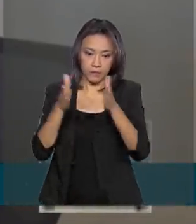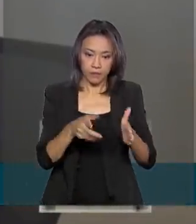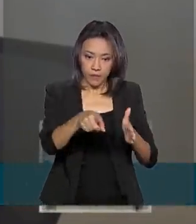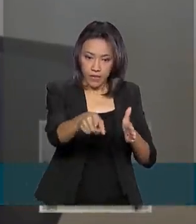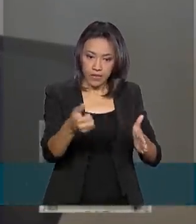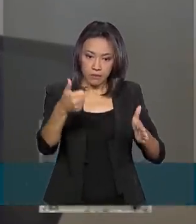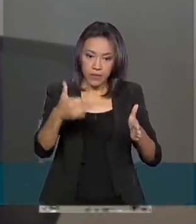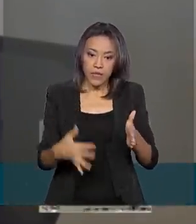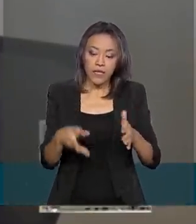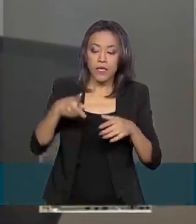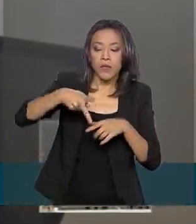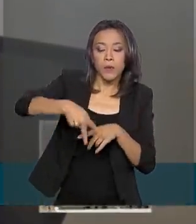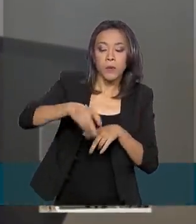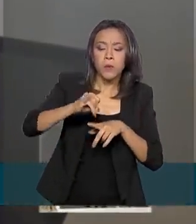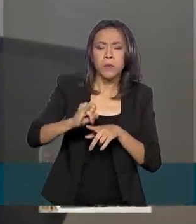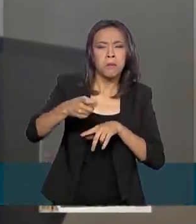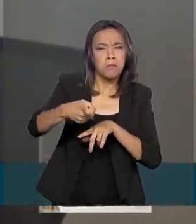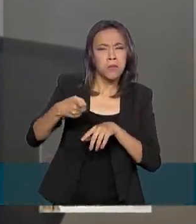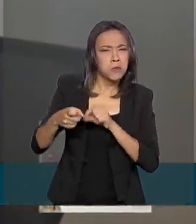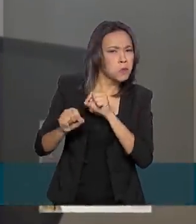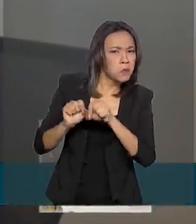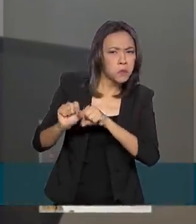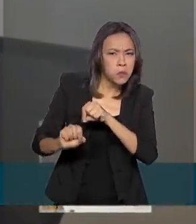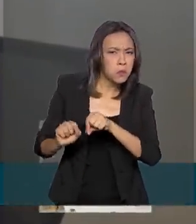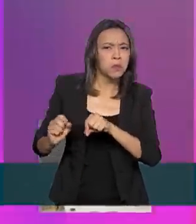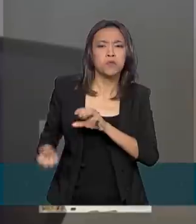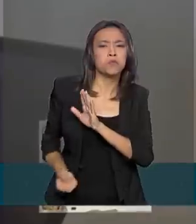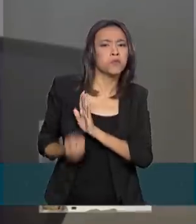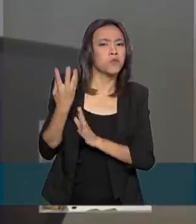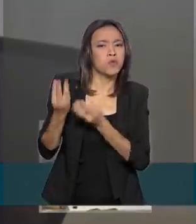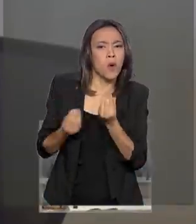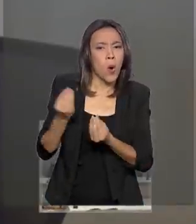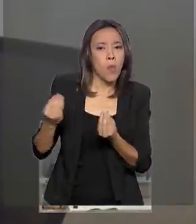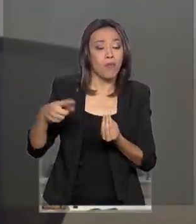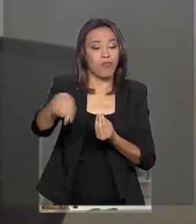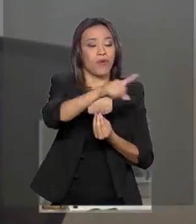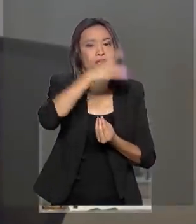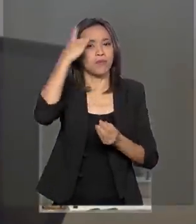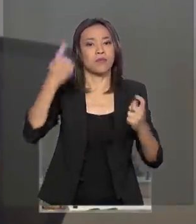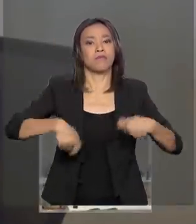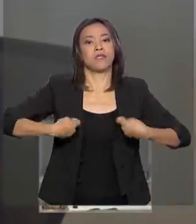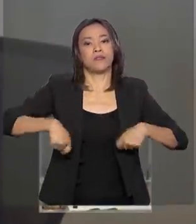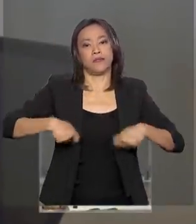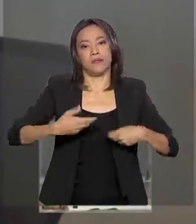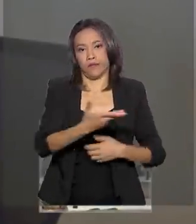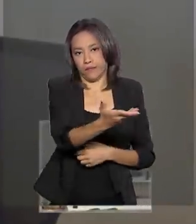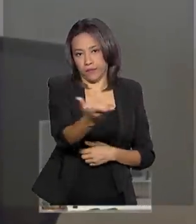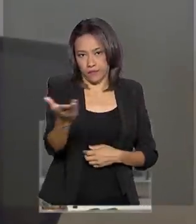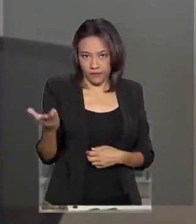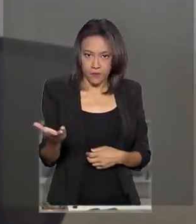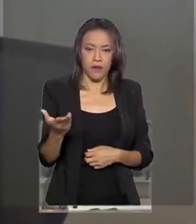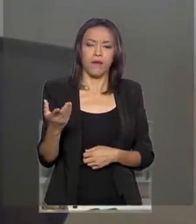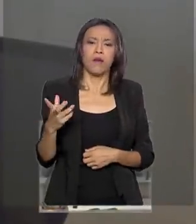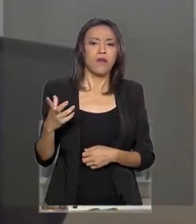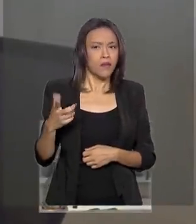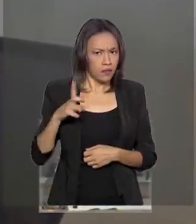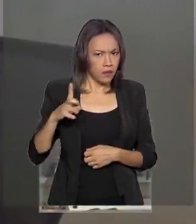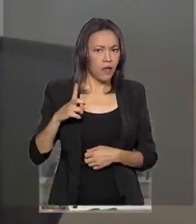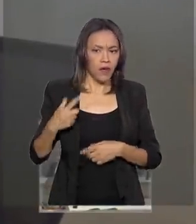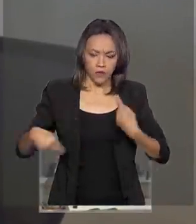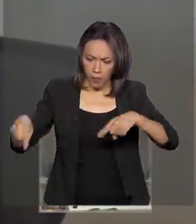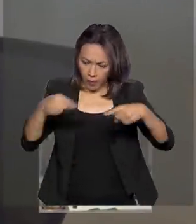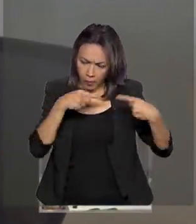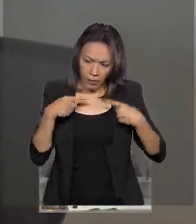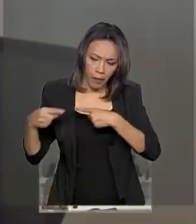de uma necessidade, de uma demanda que as pessoas têm em geral e tem sido bastante discutido entre os